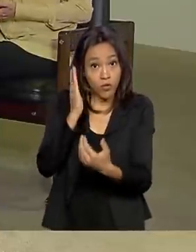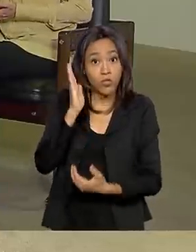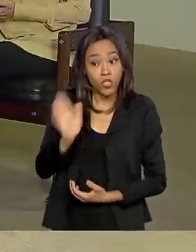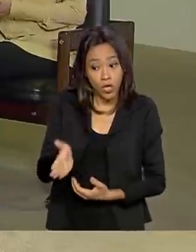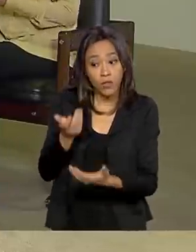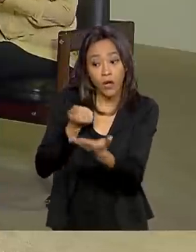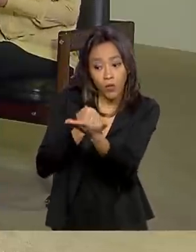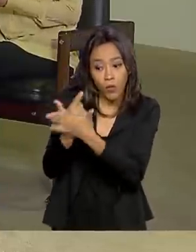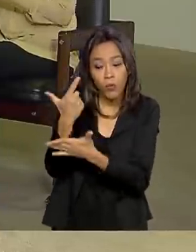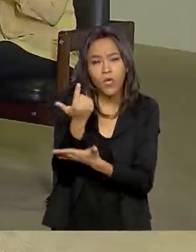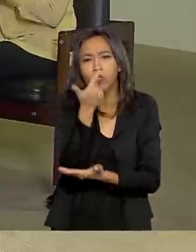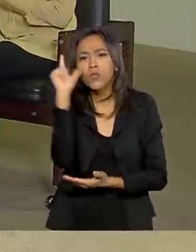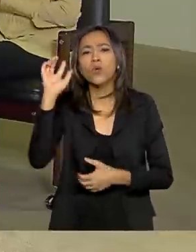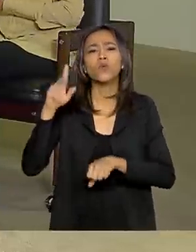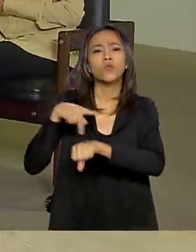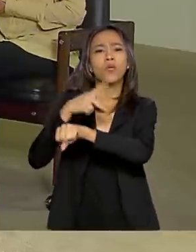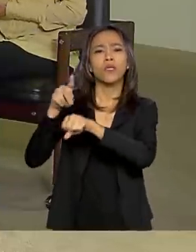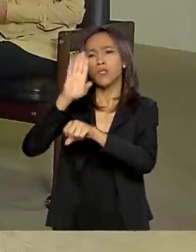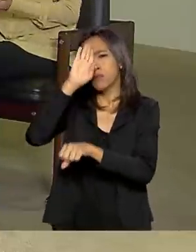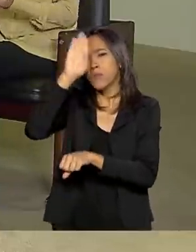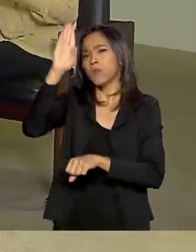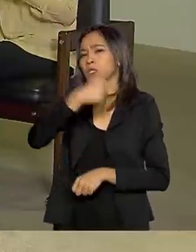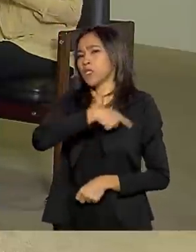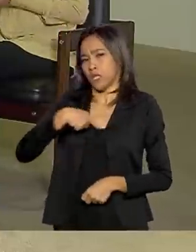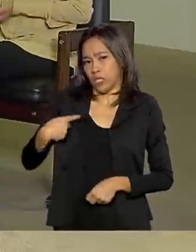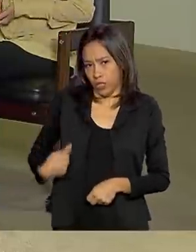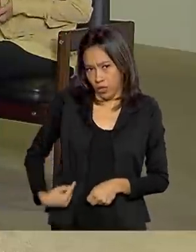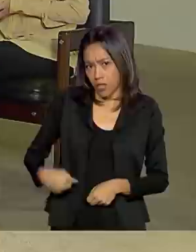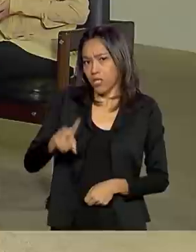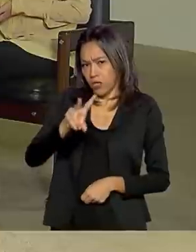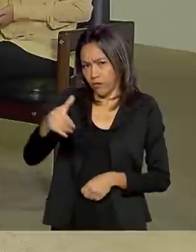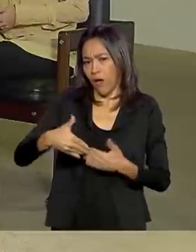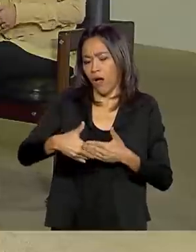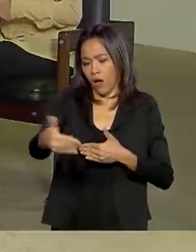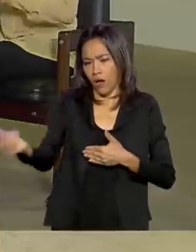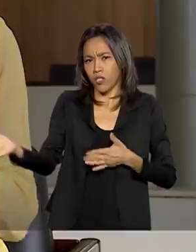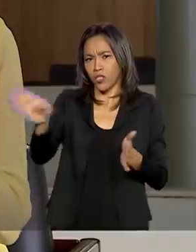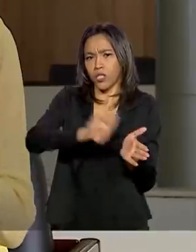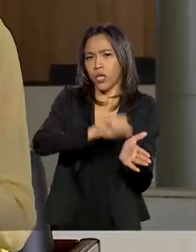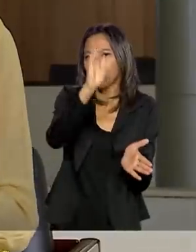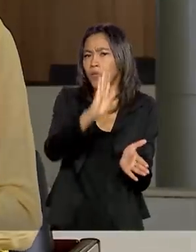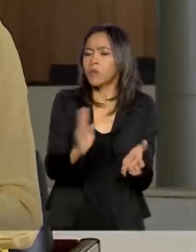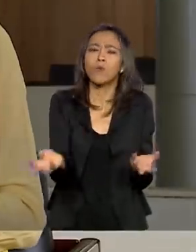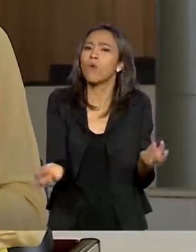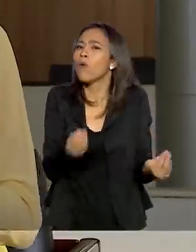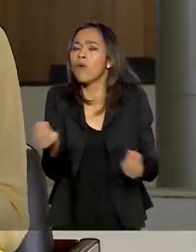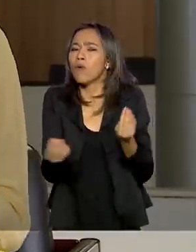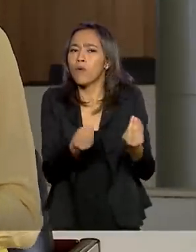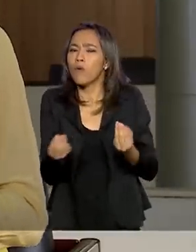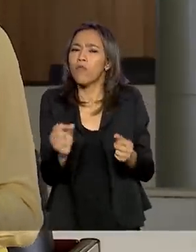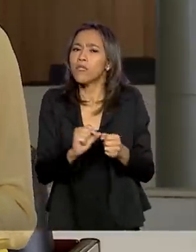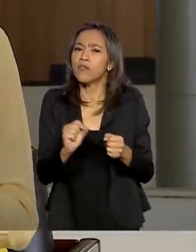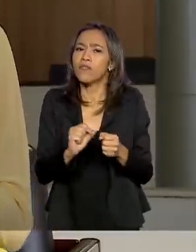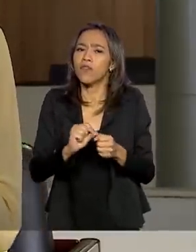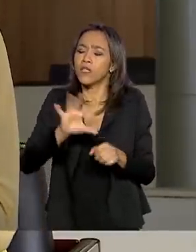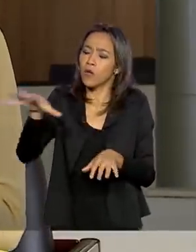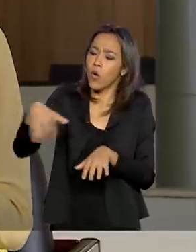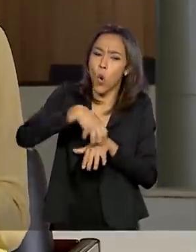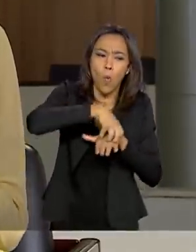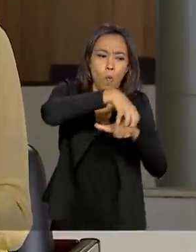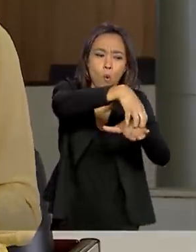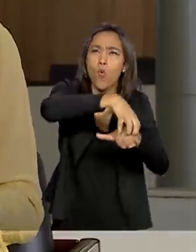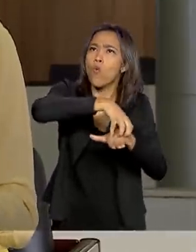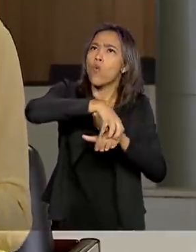comprando de outros países, especialmente da China, e que vão chegar aqui ao Brasil. Como é que vai ser feita essa distribuição? Como que o